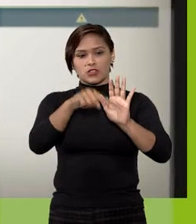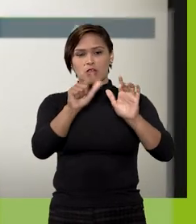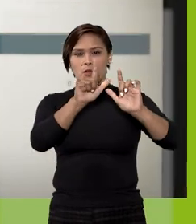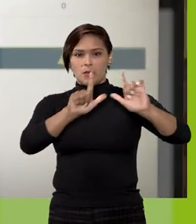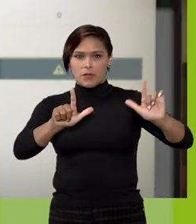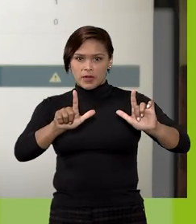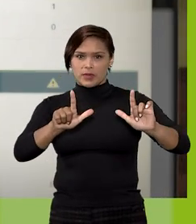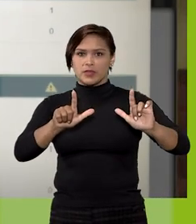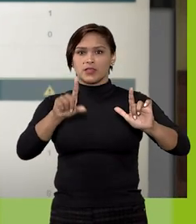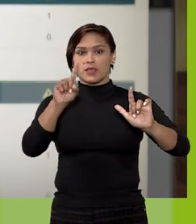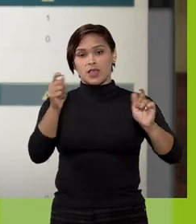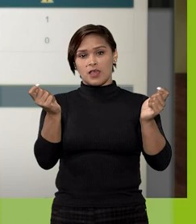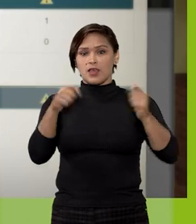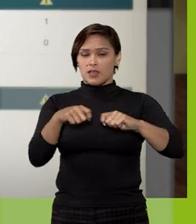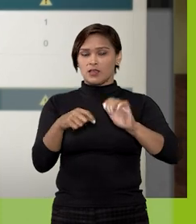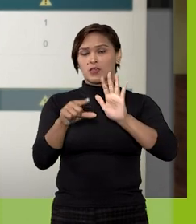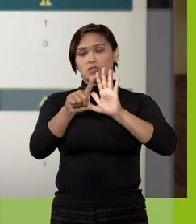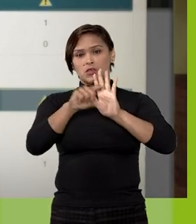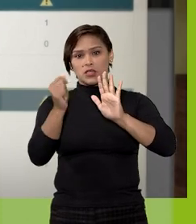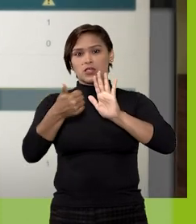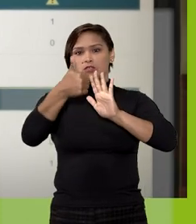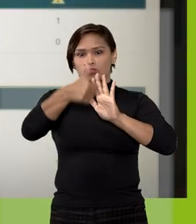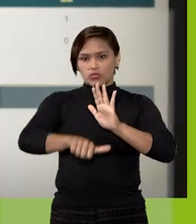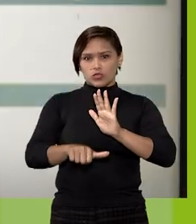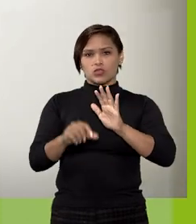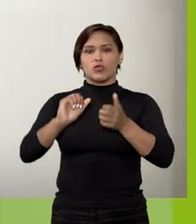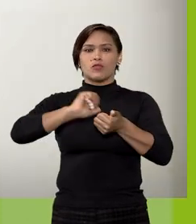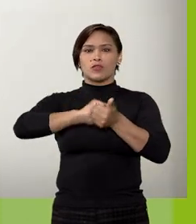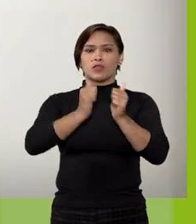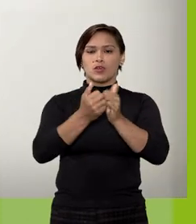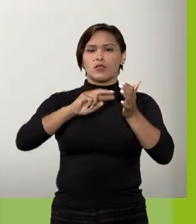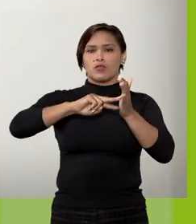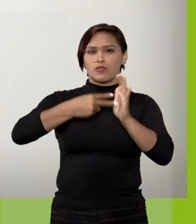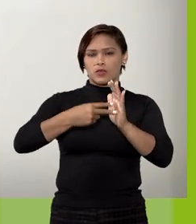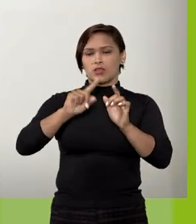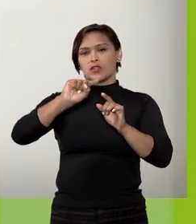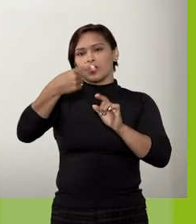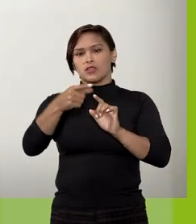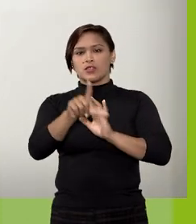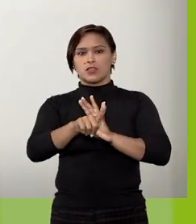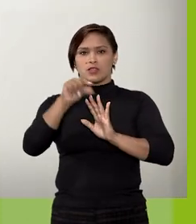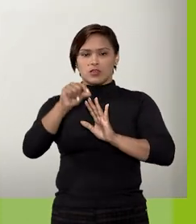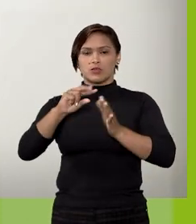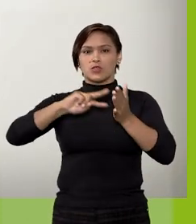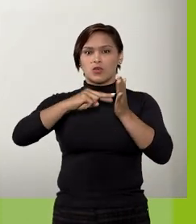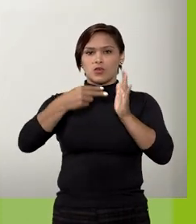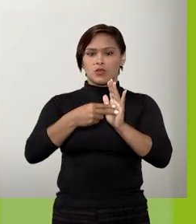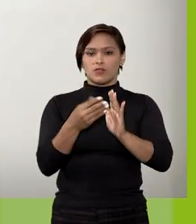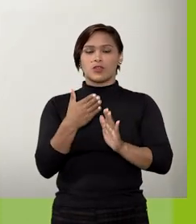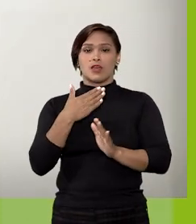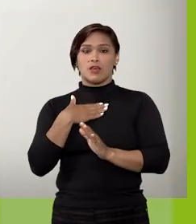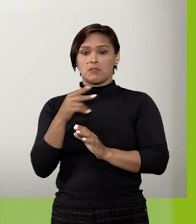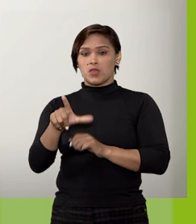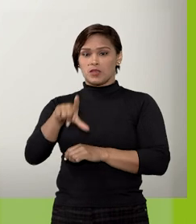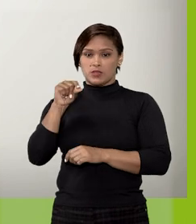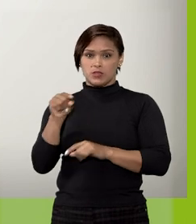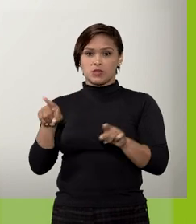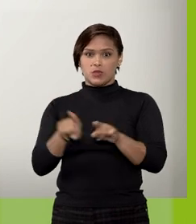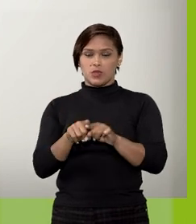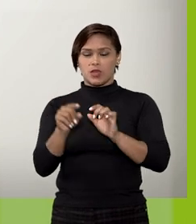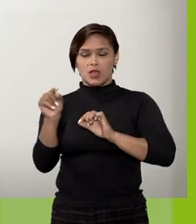aparecem na tela. Para isso, clique novamente em Configurar e, depois, na opção Configurar a minha seleção.